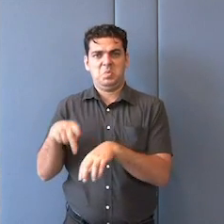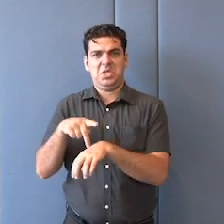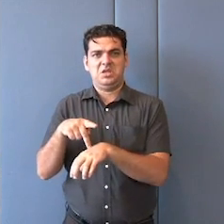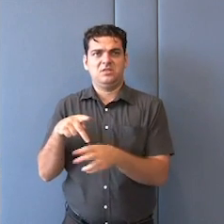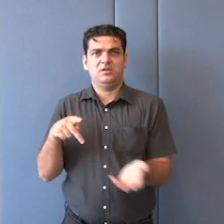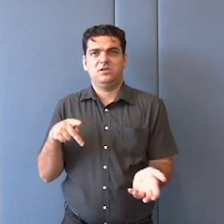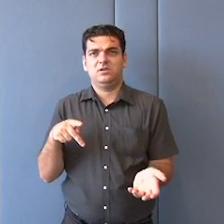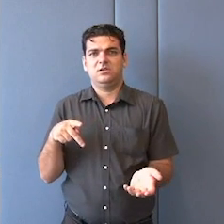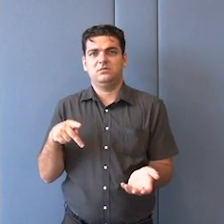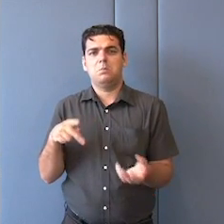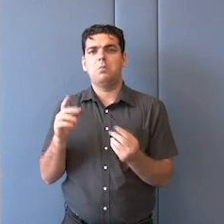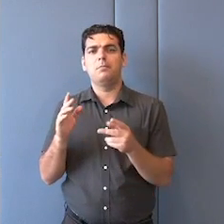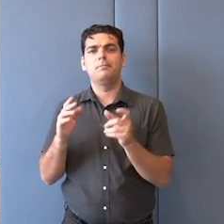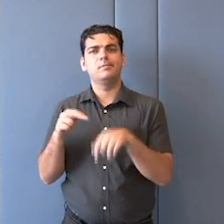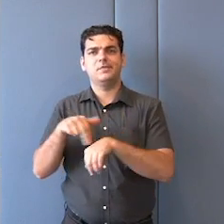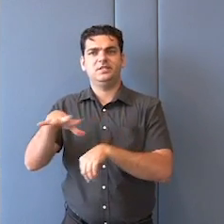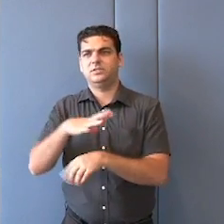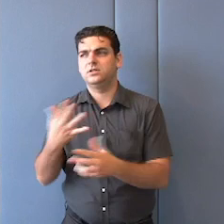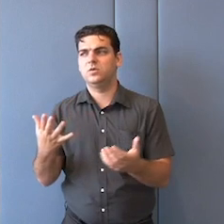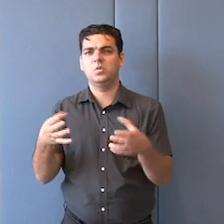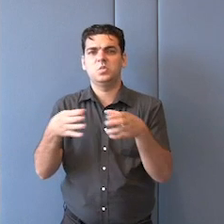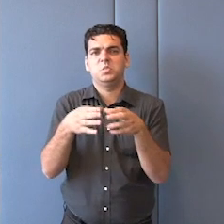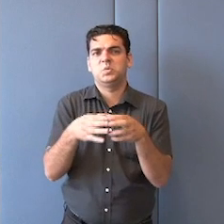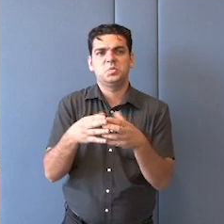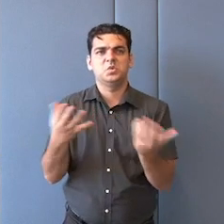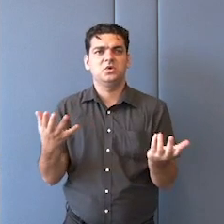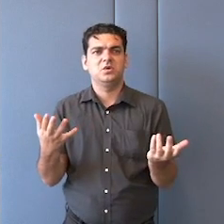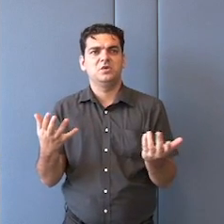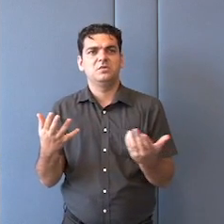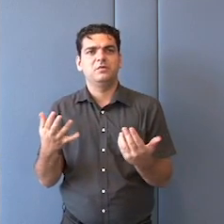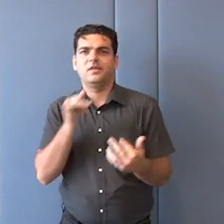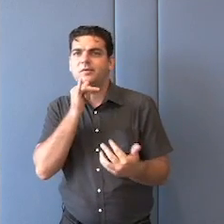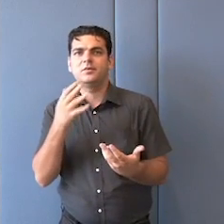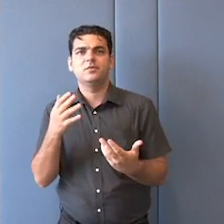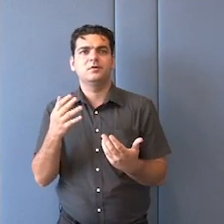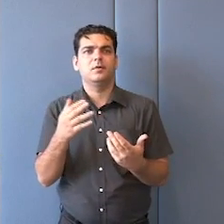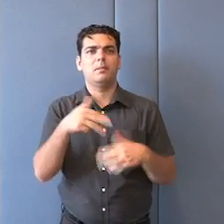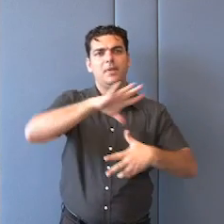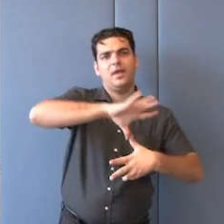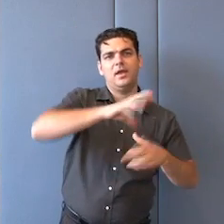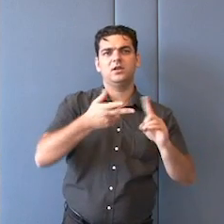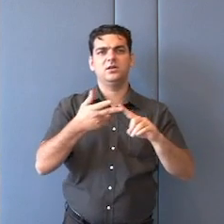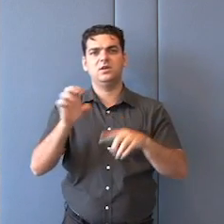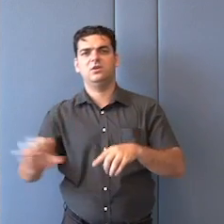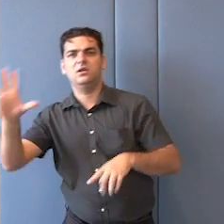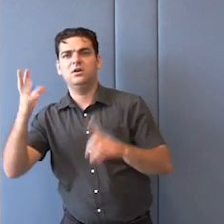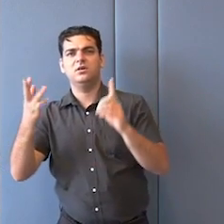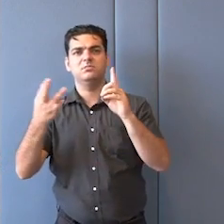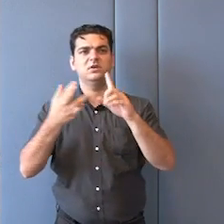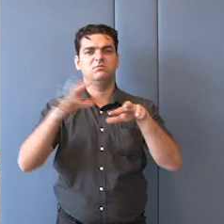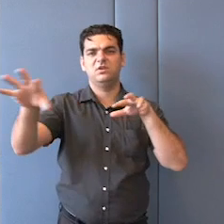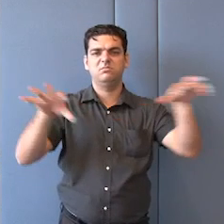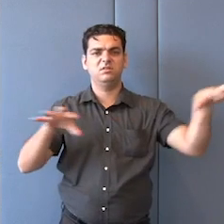nações fortes e nações autoafirmativas, ou que pretendem uma autoafirmação.